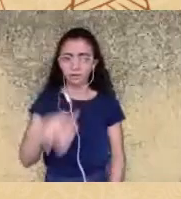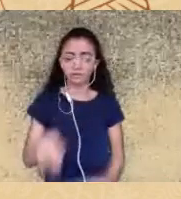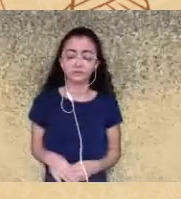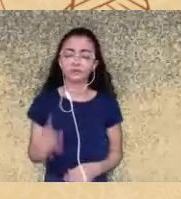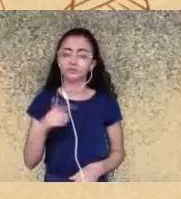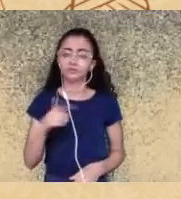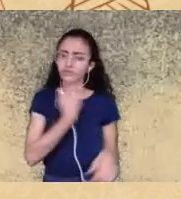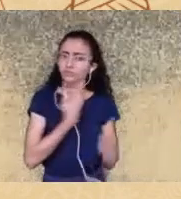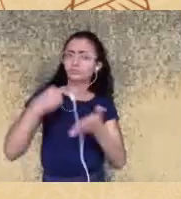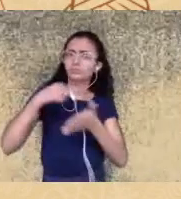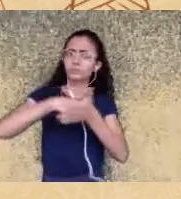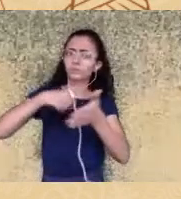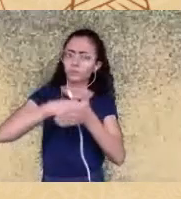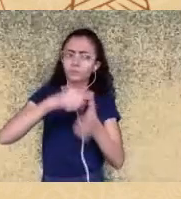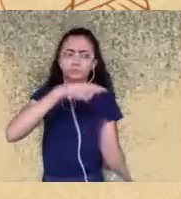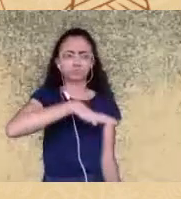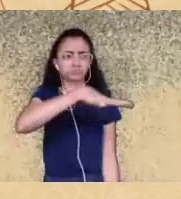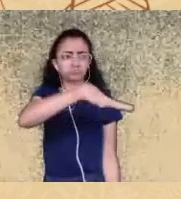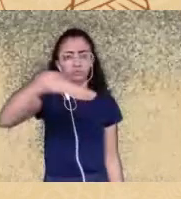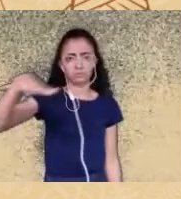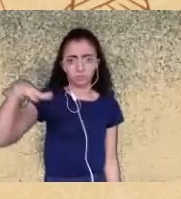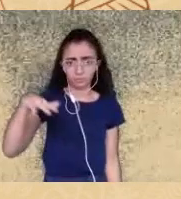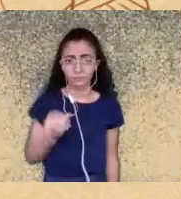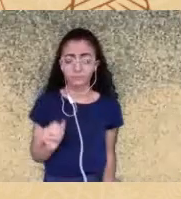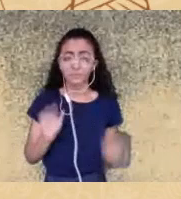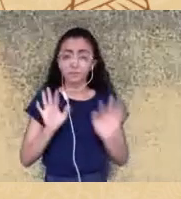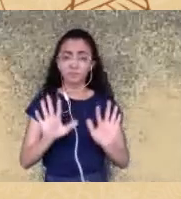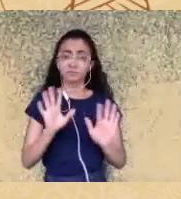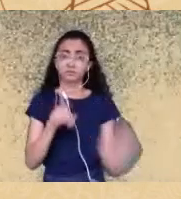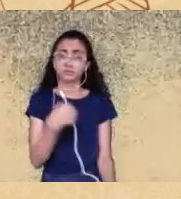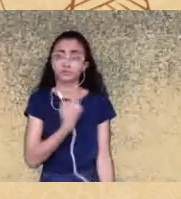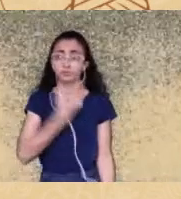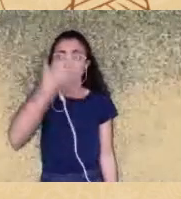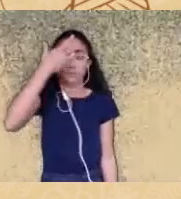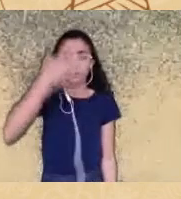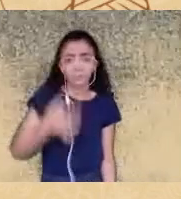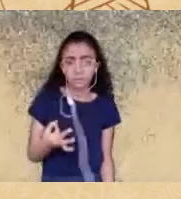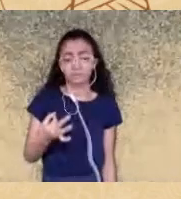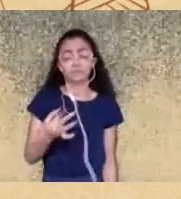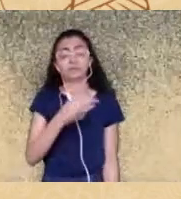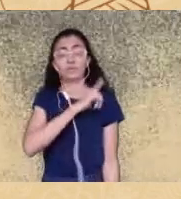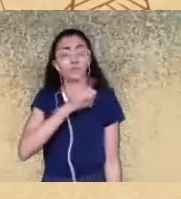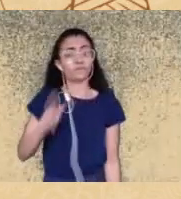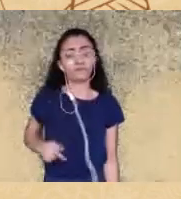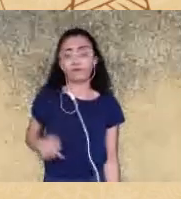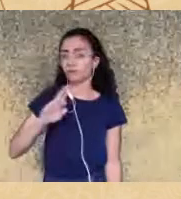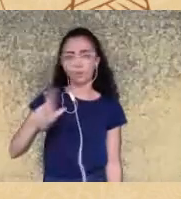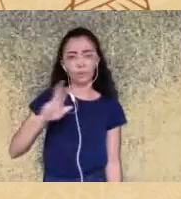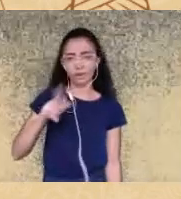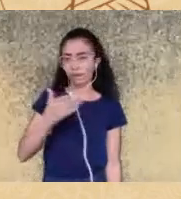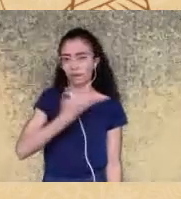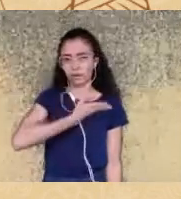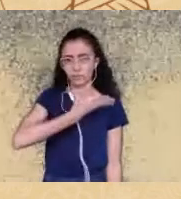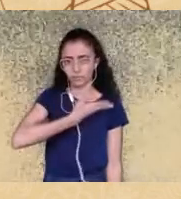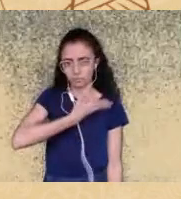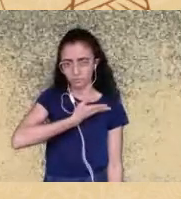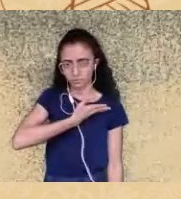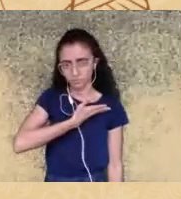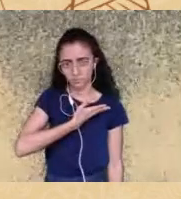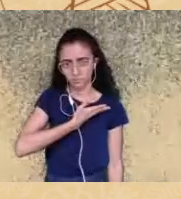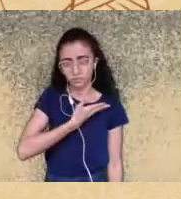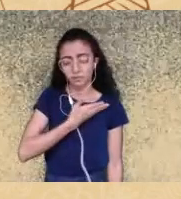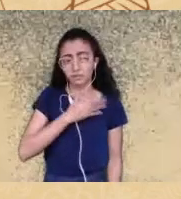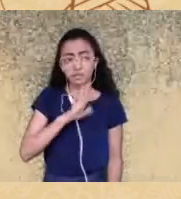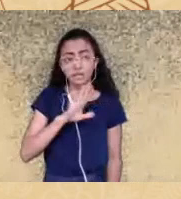nesses espaços mas nós entendemos que o Estado não é nosso amigo essa não é a nem a única forma de luta